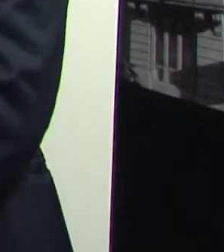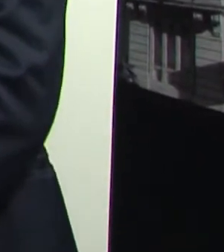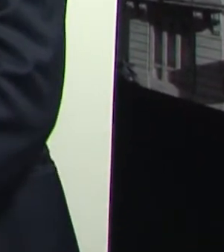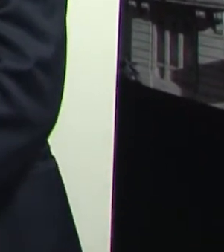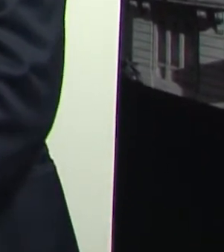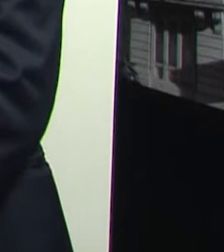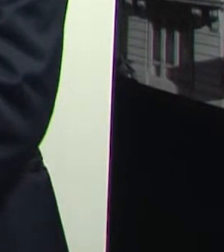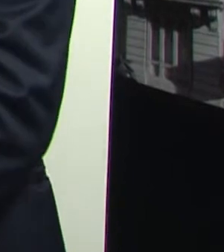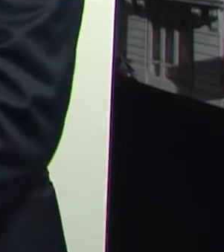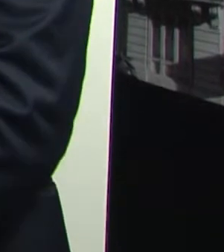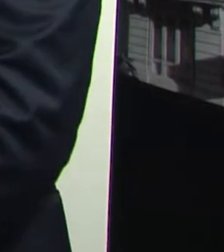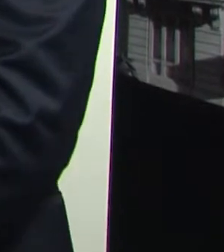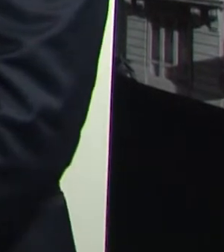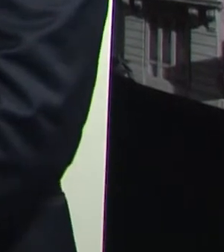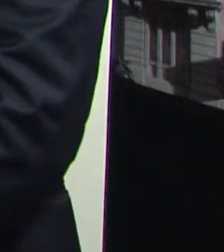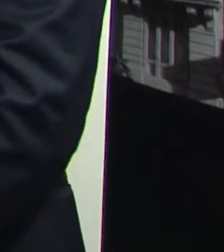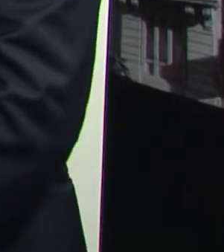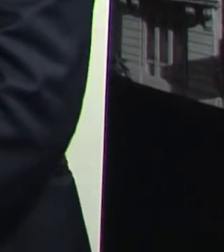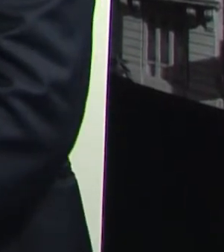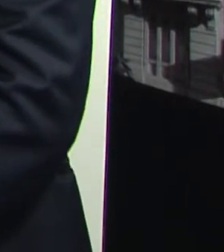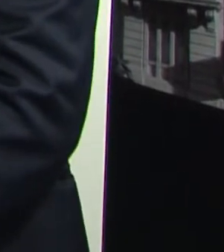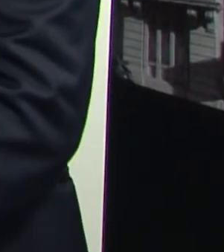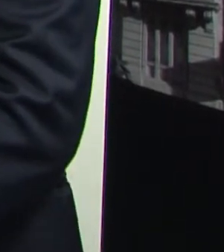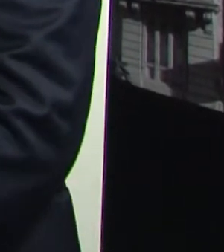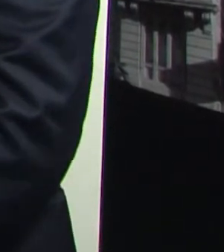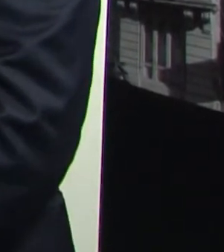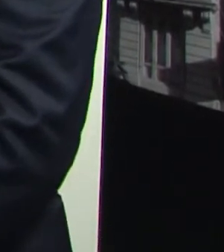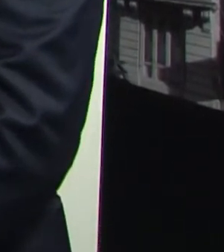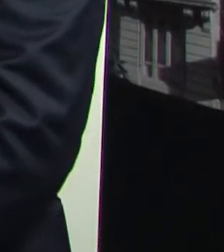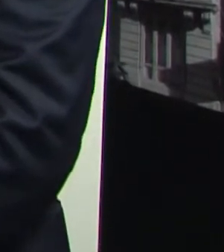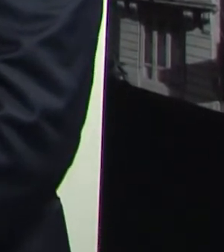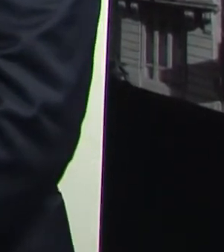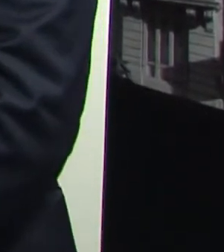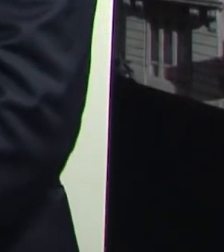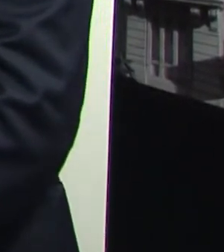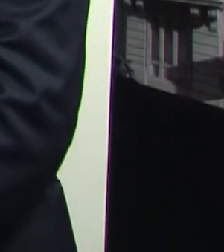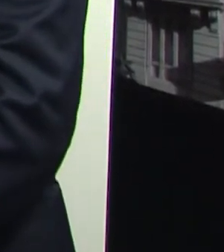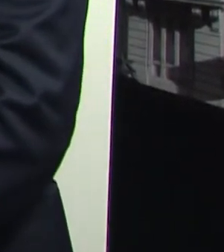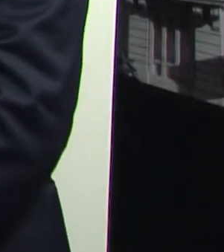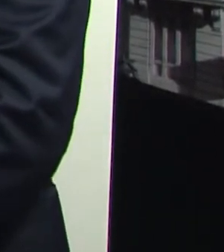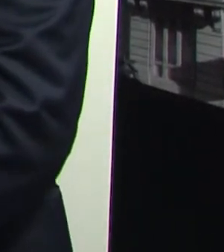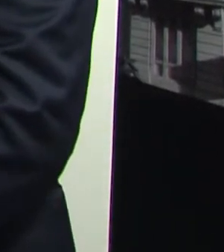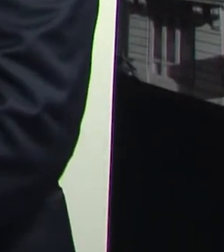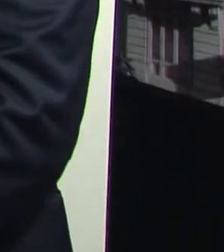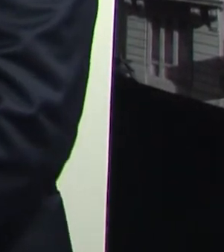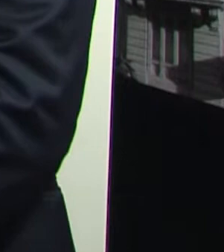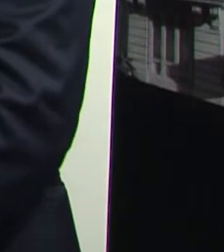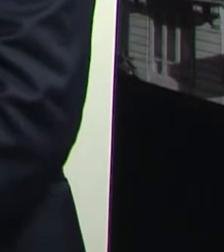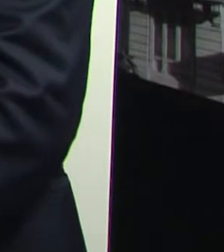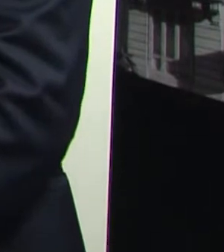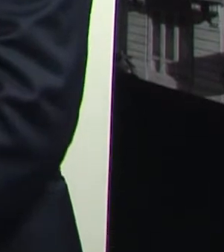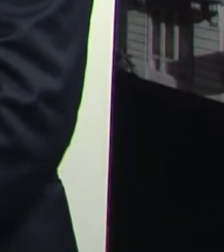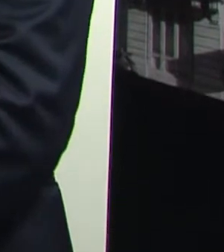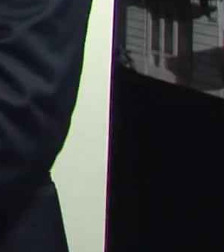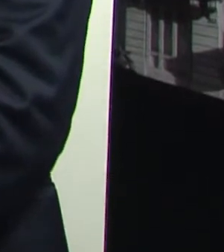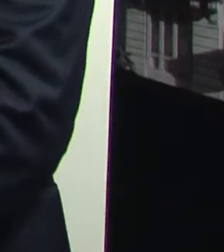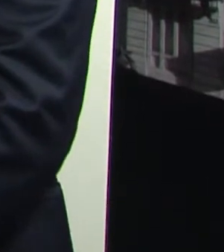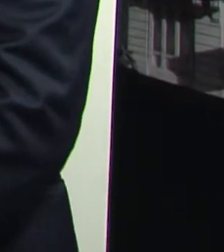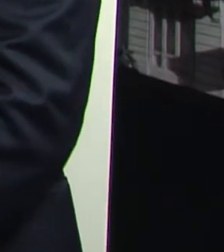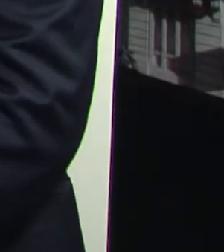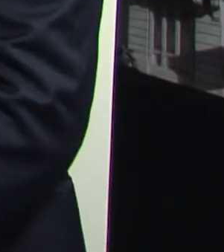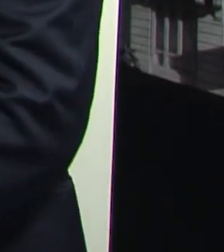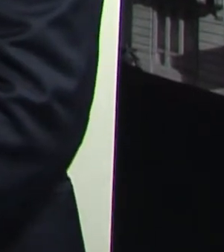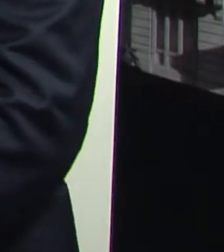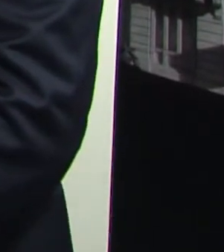e que vão nos assistir também depois, porque esse debate vai acabar circulando pela internet, vão ter melhores condições de fazer o seu juízo, de julgar quem tem as melhores